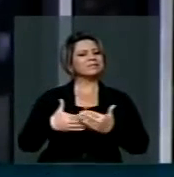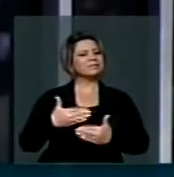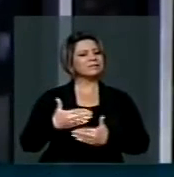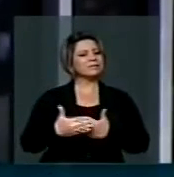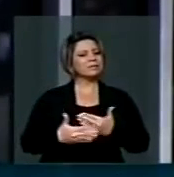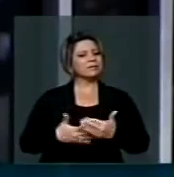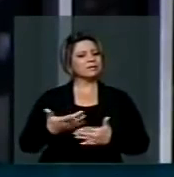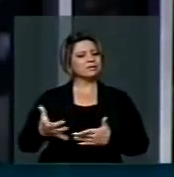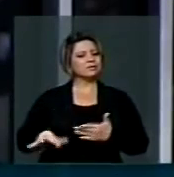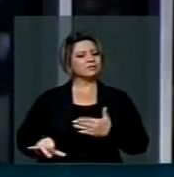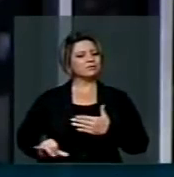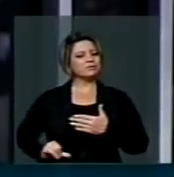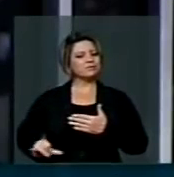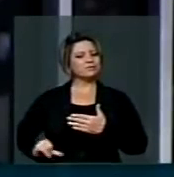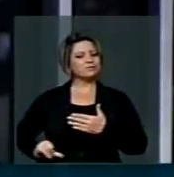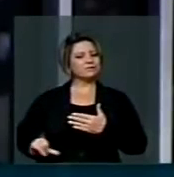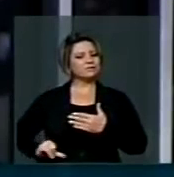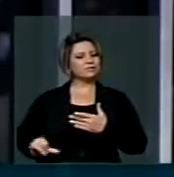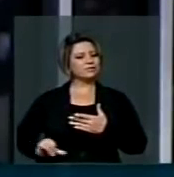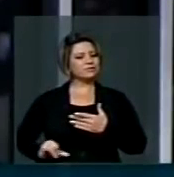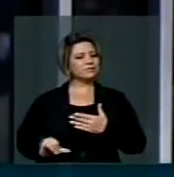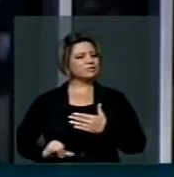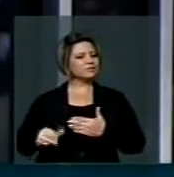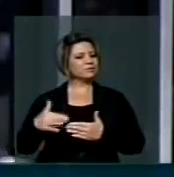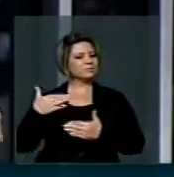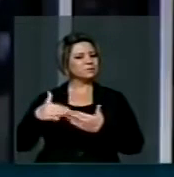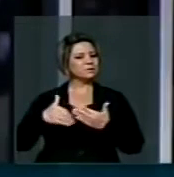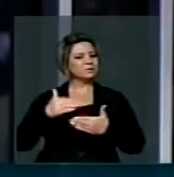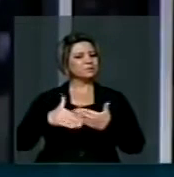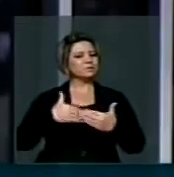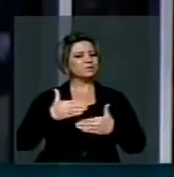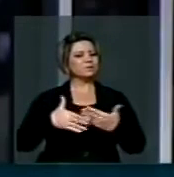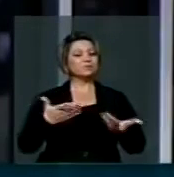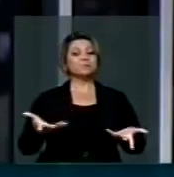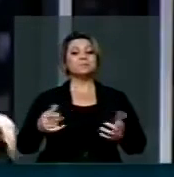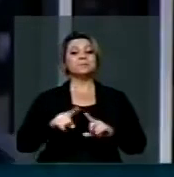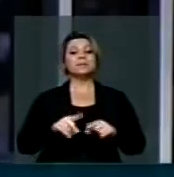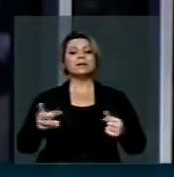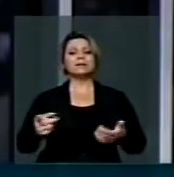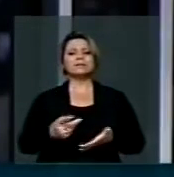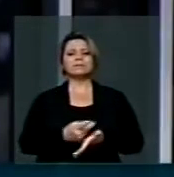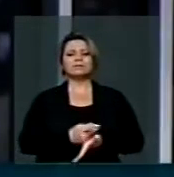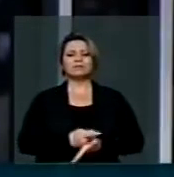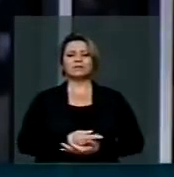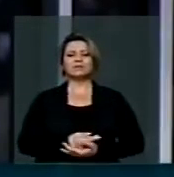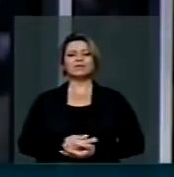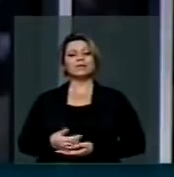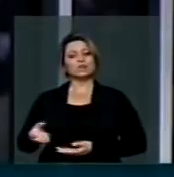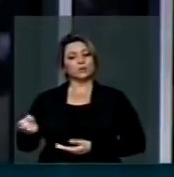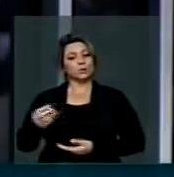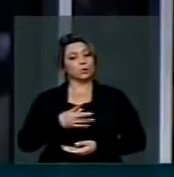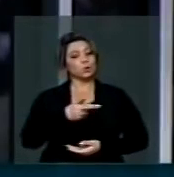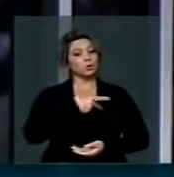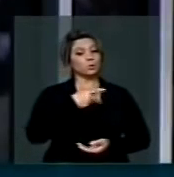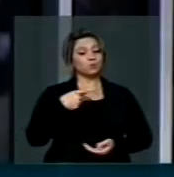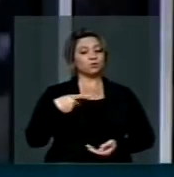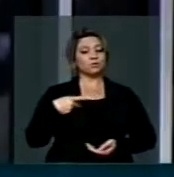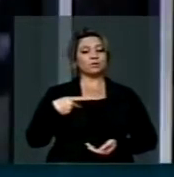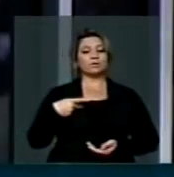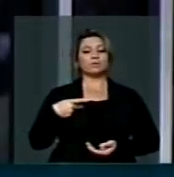passou e está passando. Mas eu me contento porque, nobres pastores presentes aqui,